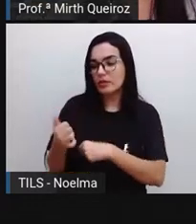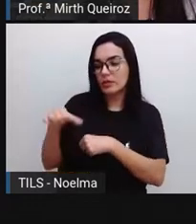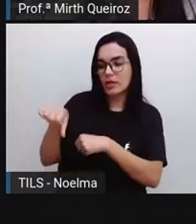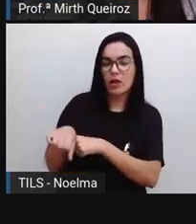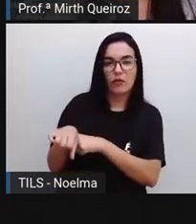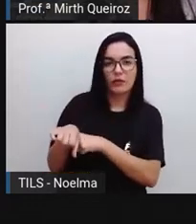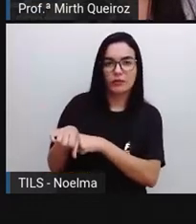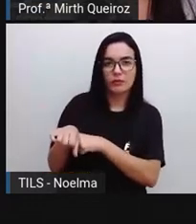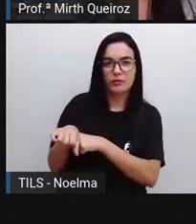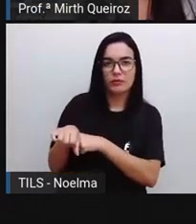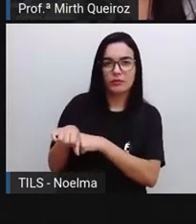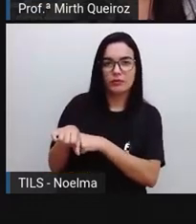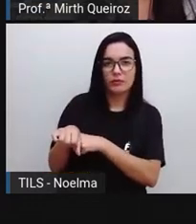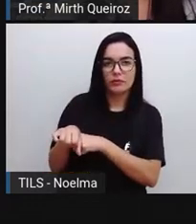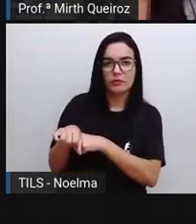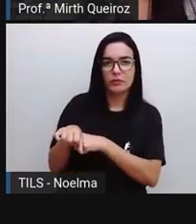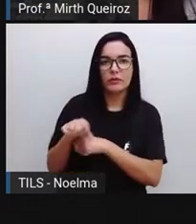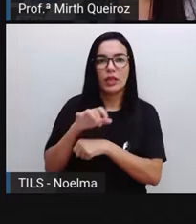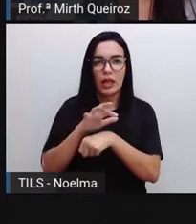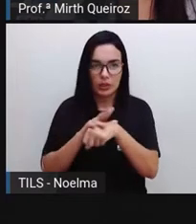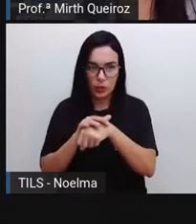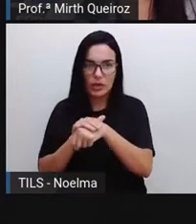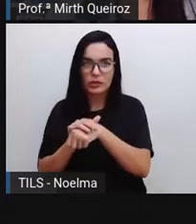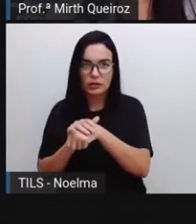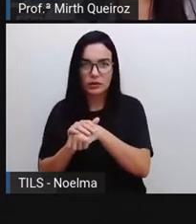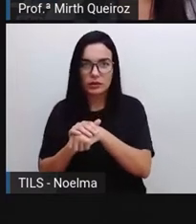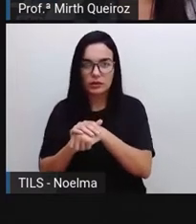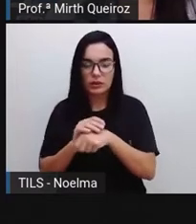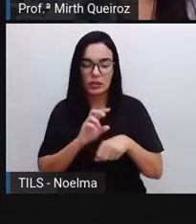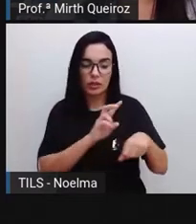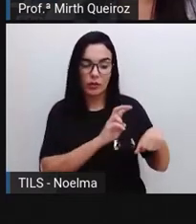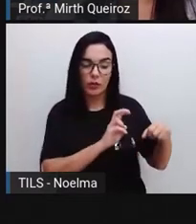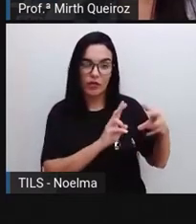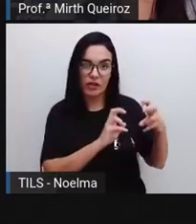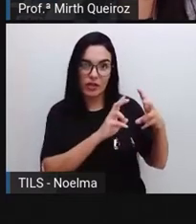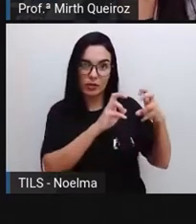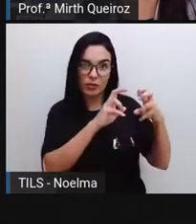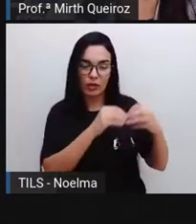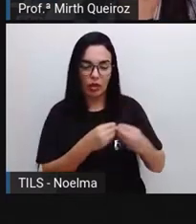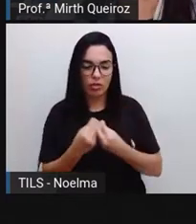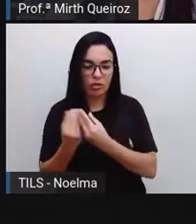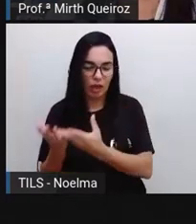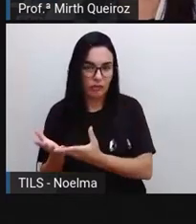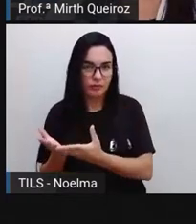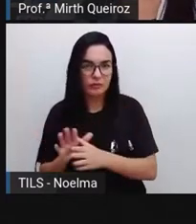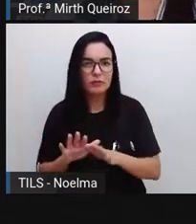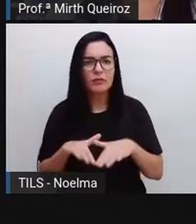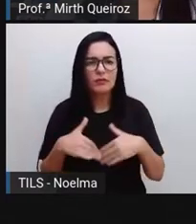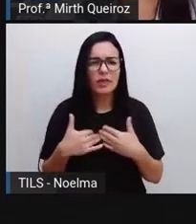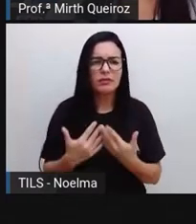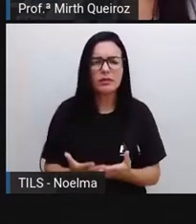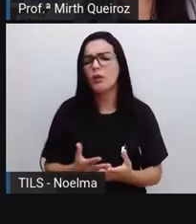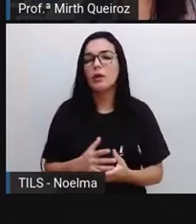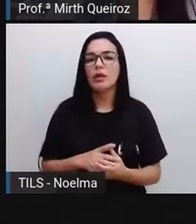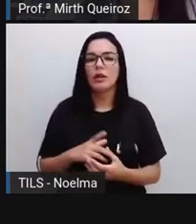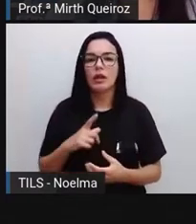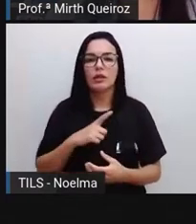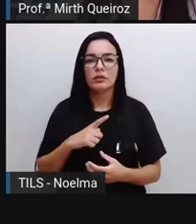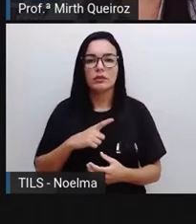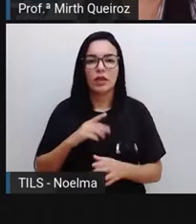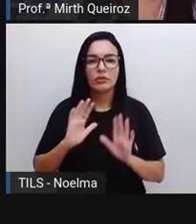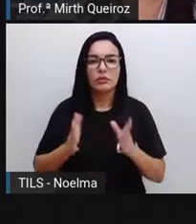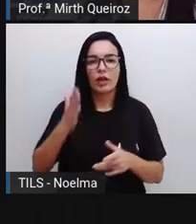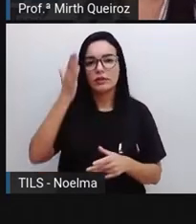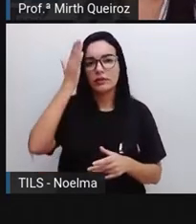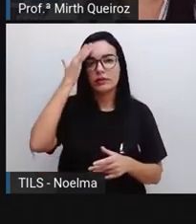Covid-19, a doença que esse vírus, ele causa. E aí, a gente já sabe,